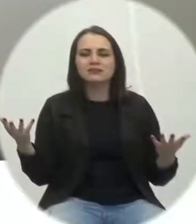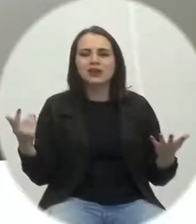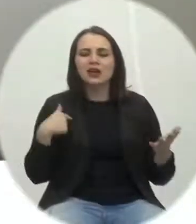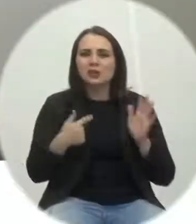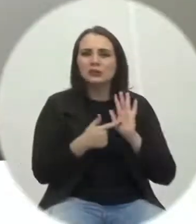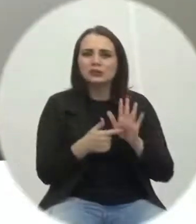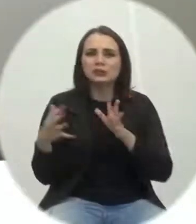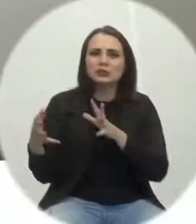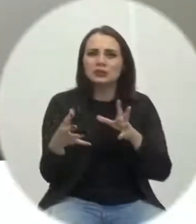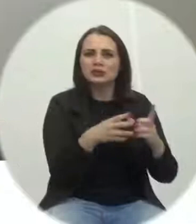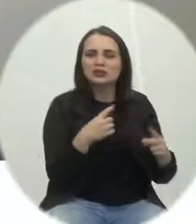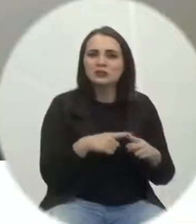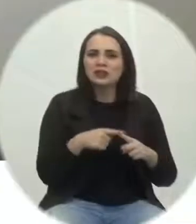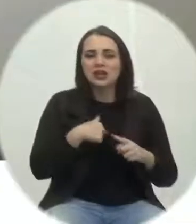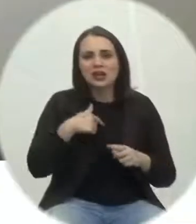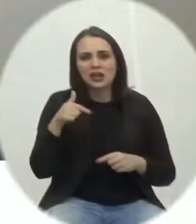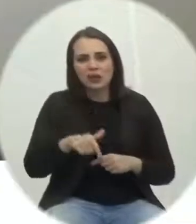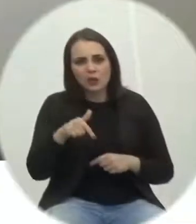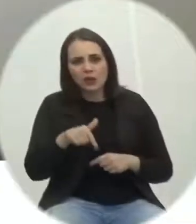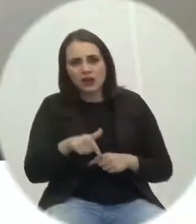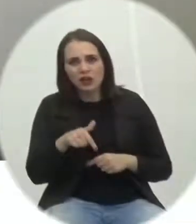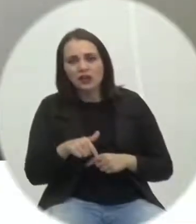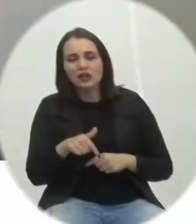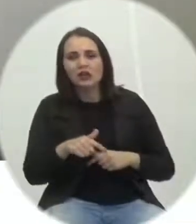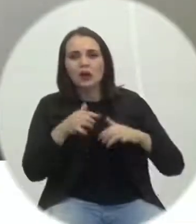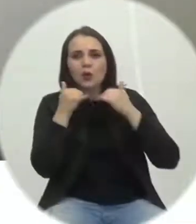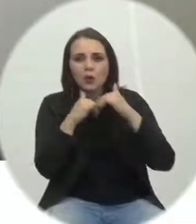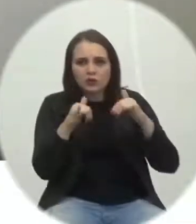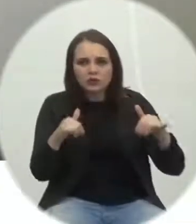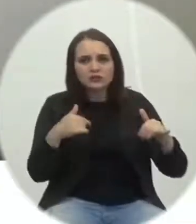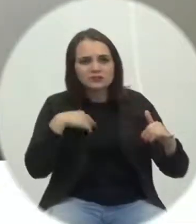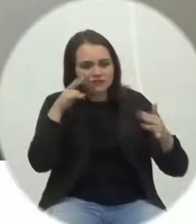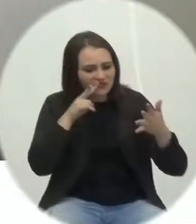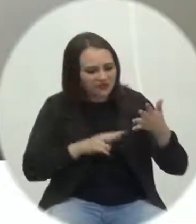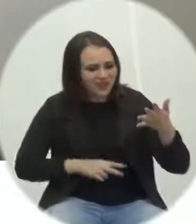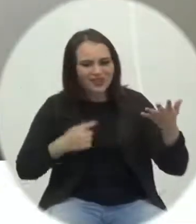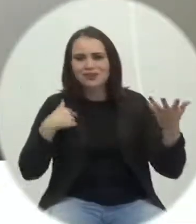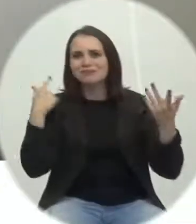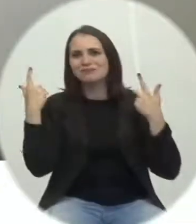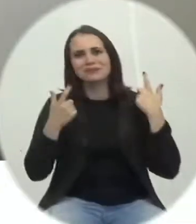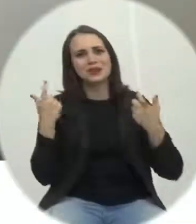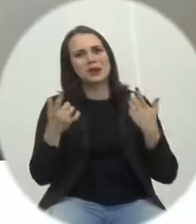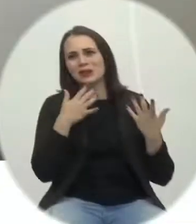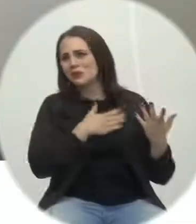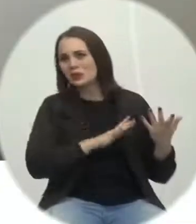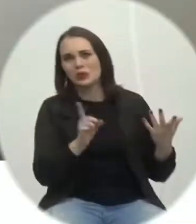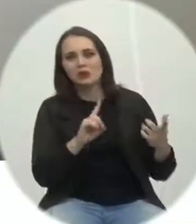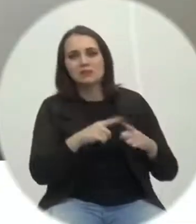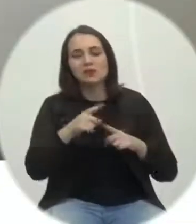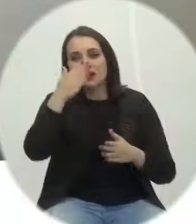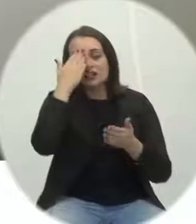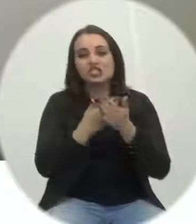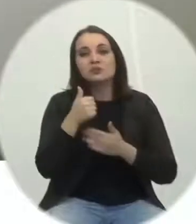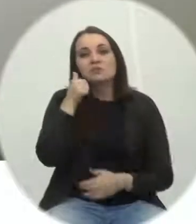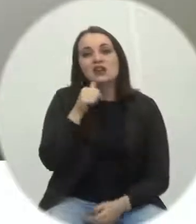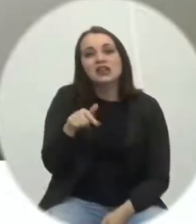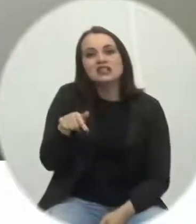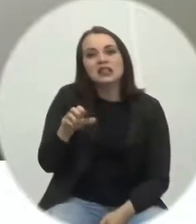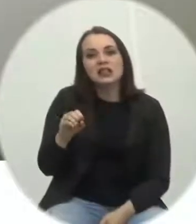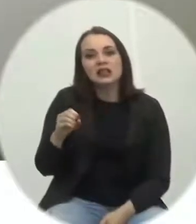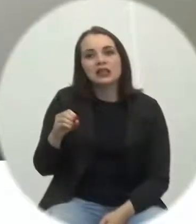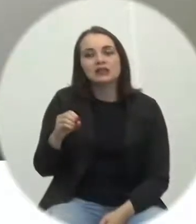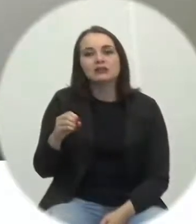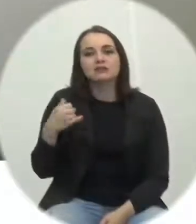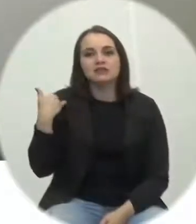isso, senhor presidente, porque eu estou aqui com a notícia, vi, também me indignei, porque eu acredito que uma senhora de 70 anos de idade não vai mentir,